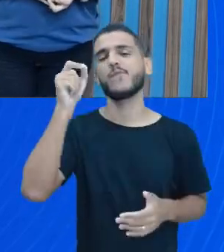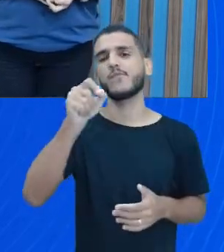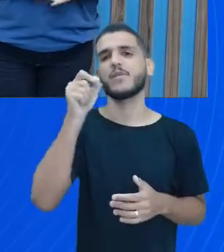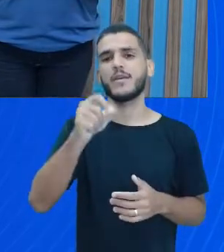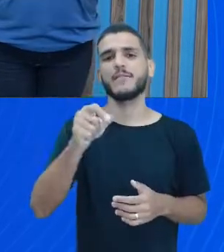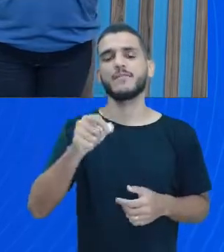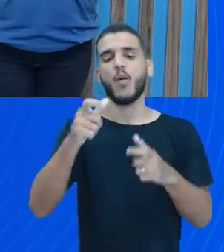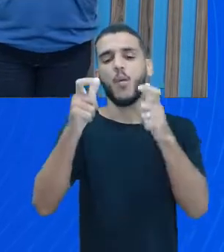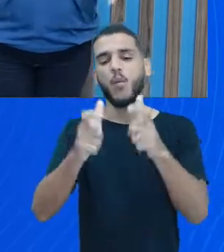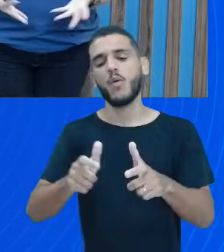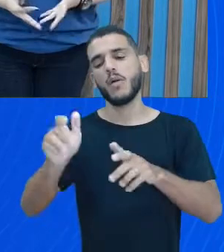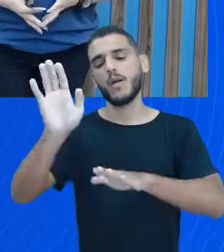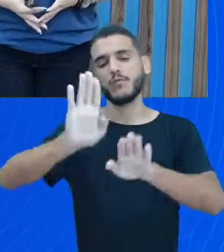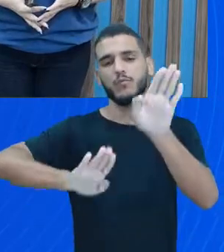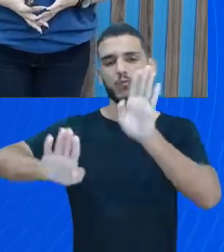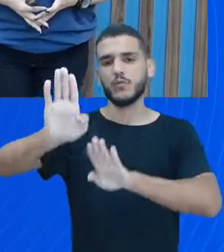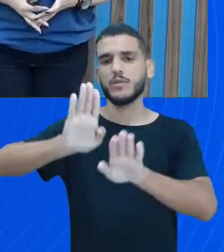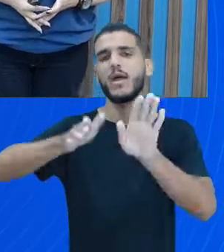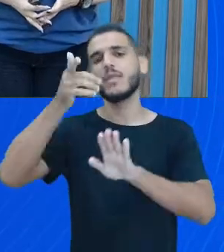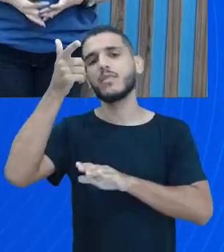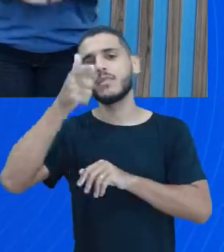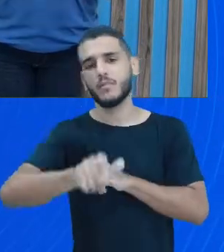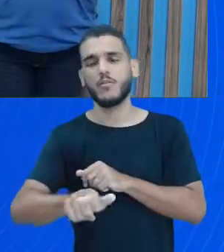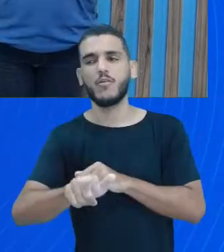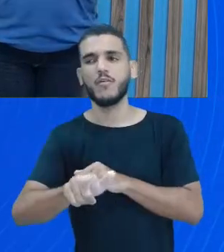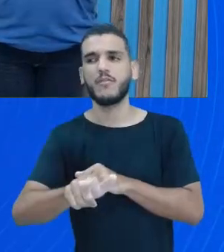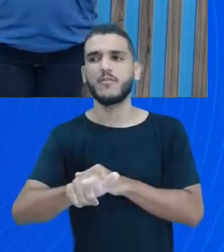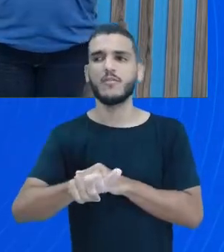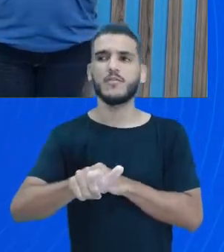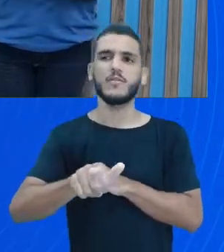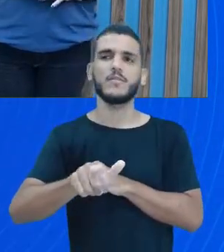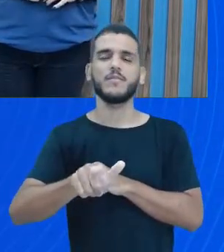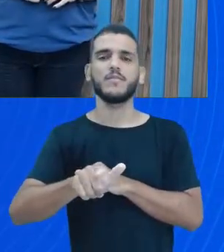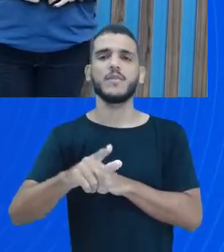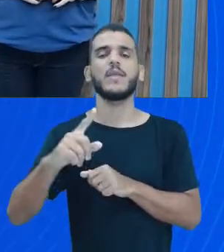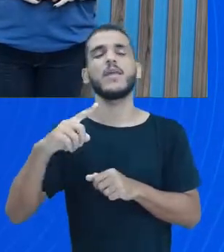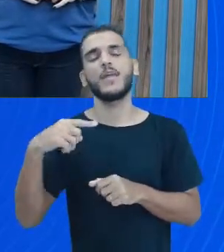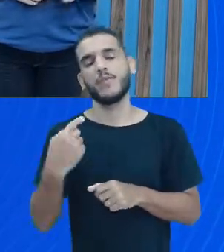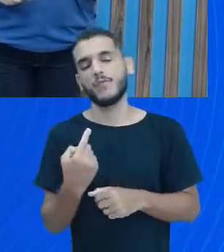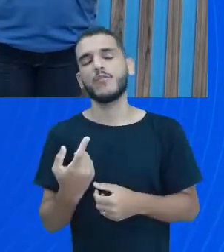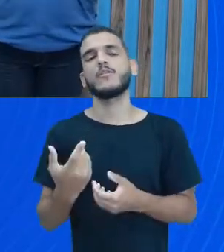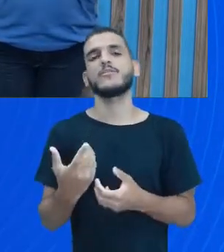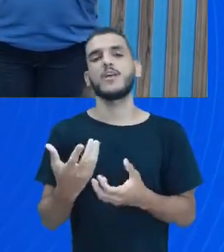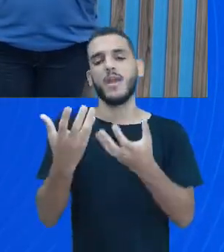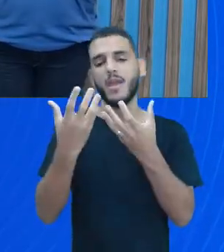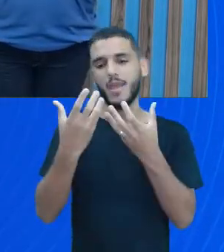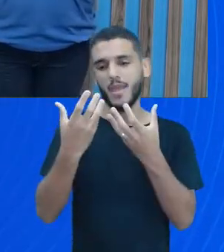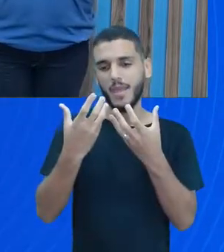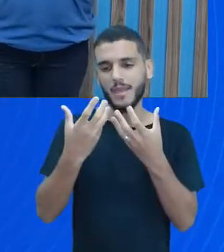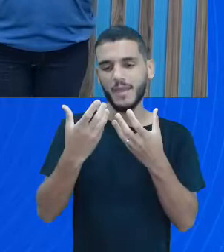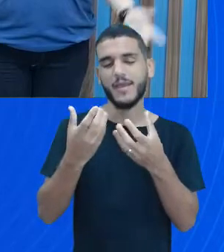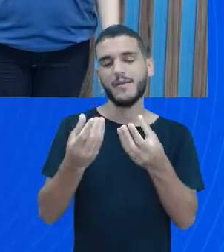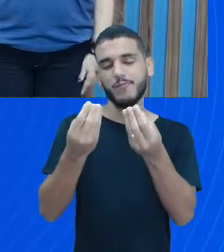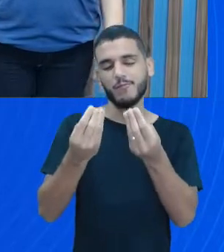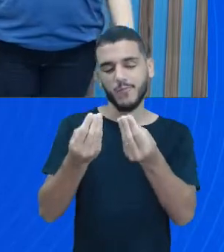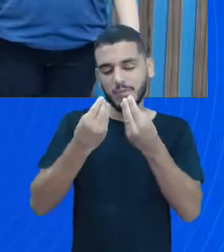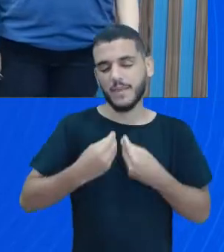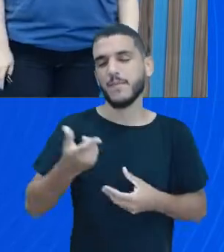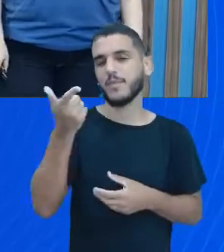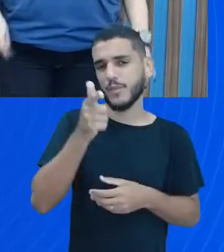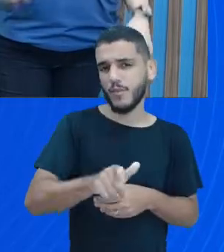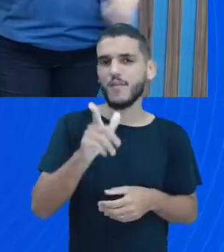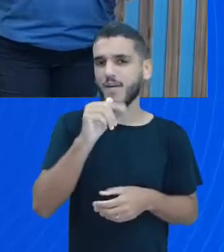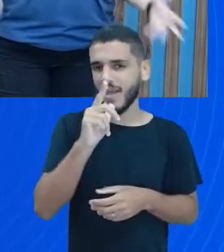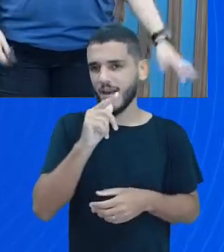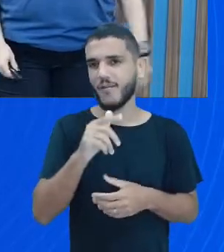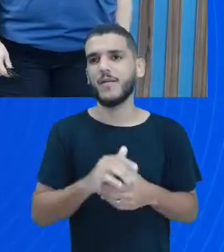tratamento para ser tratada novamente, né? E aí retornar pra nossa casa. A gente tem que reutilizar essa água de